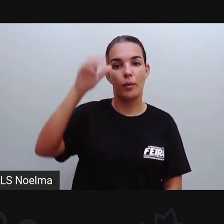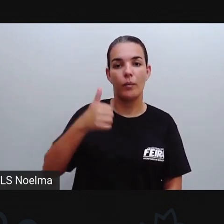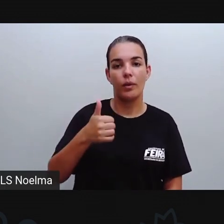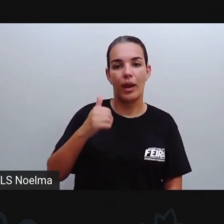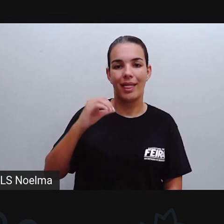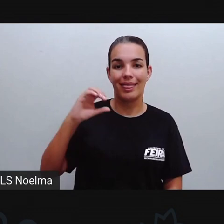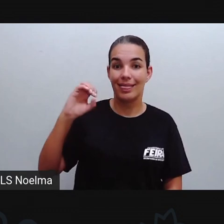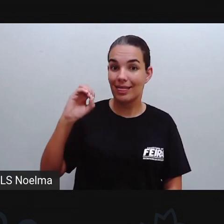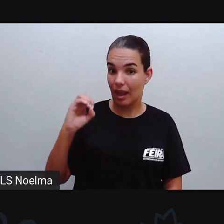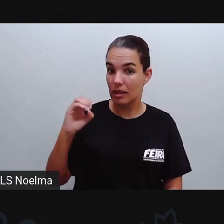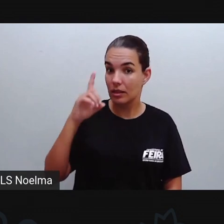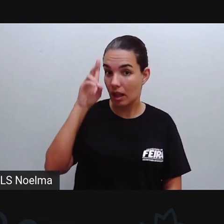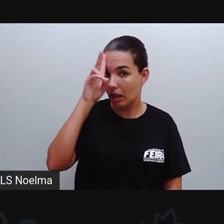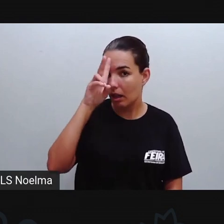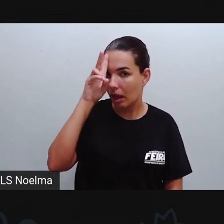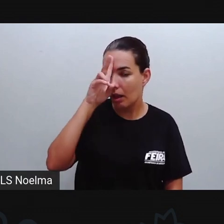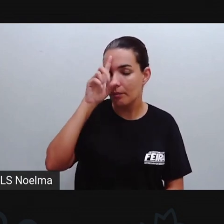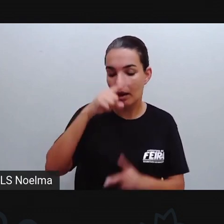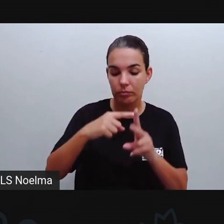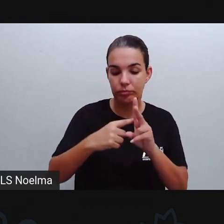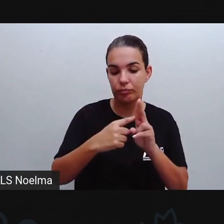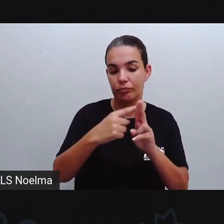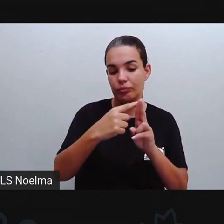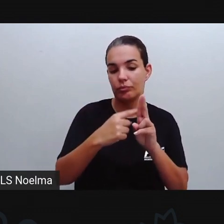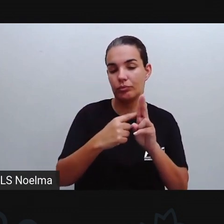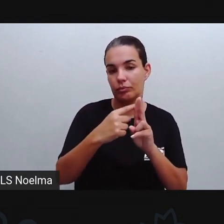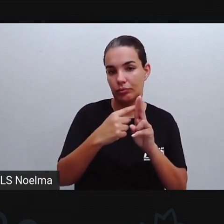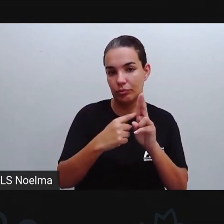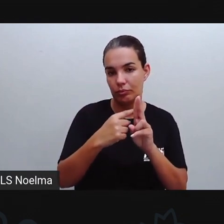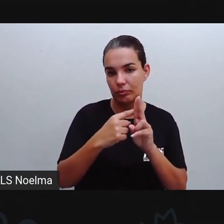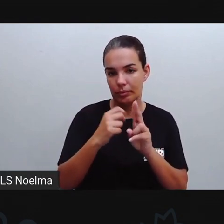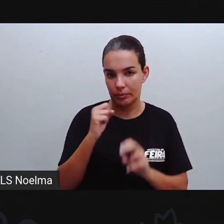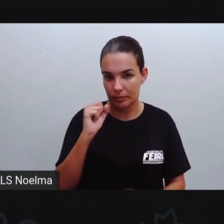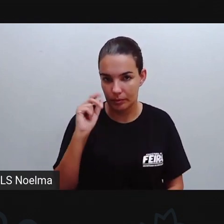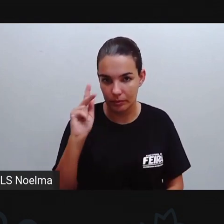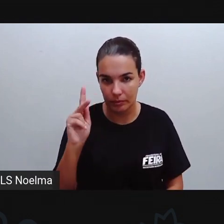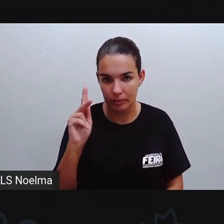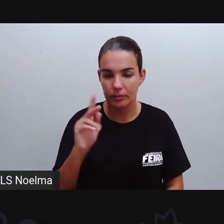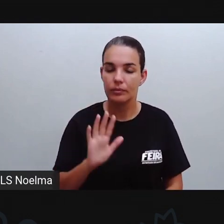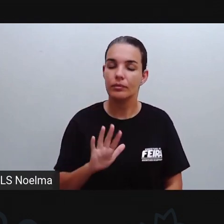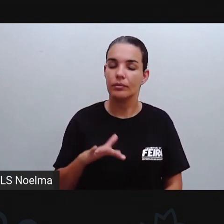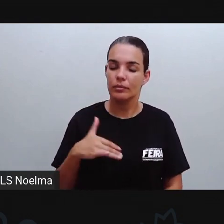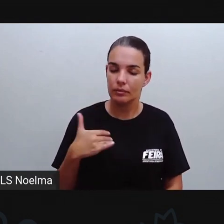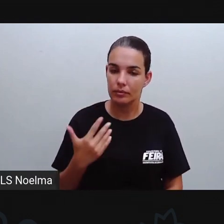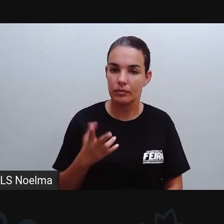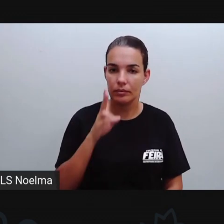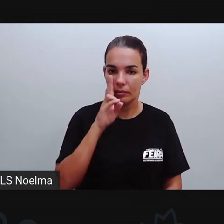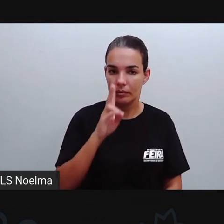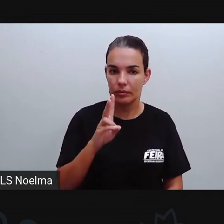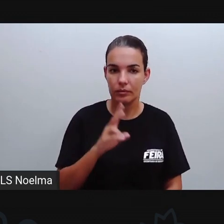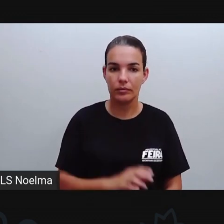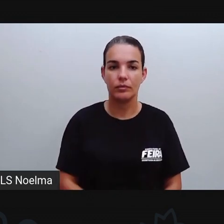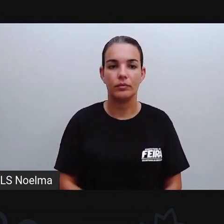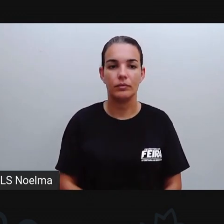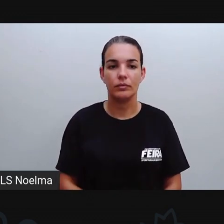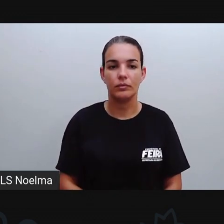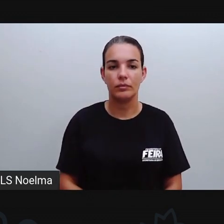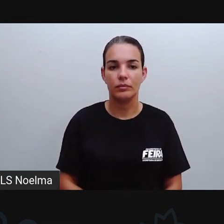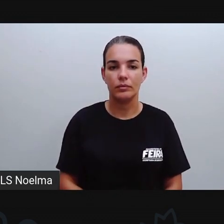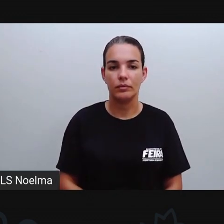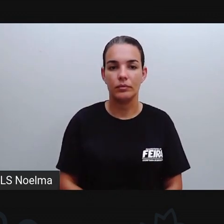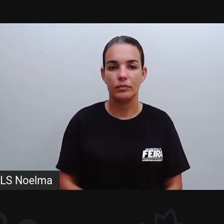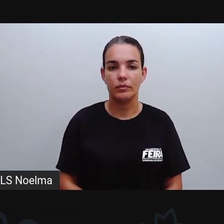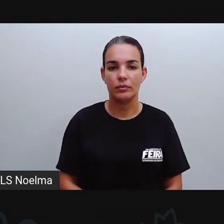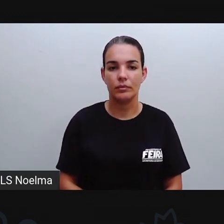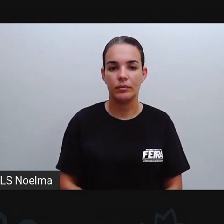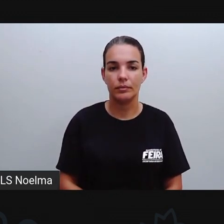certo? Então, quando a gente fala assim, vai 1, neste caso aqui, vai 1 dezena e não um numeral 1, não uma unidade, certo?